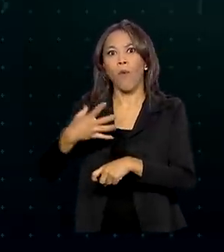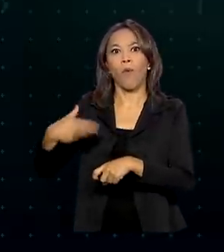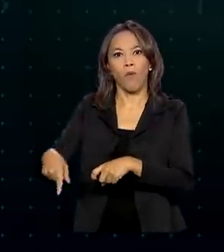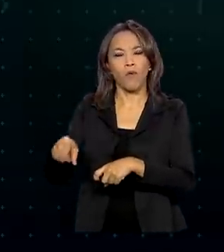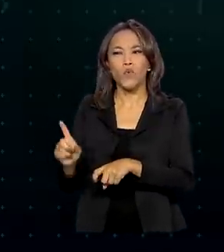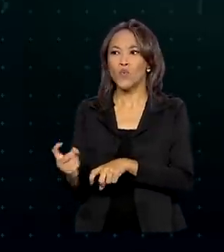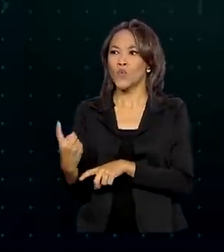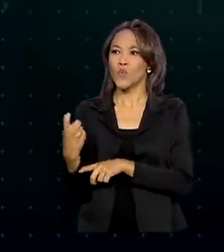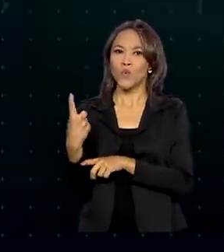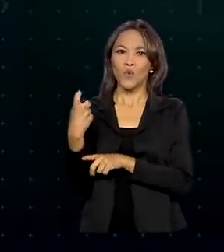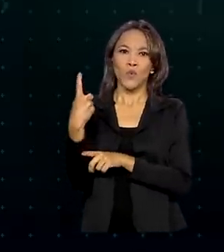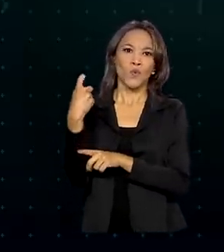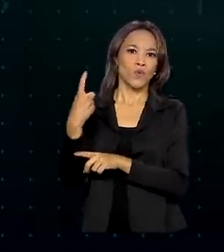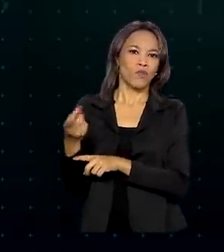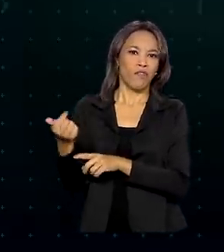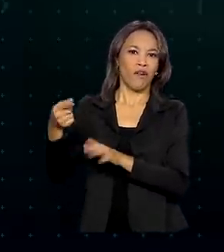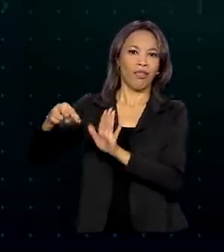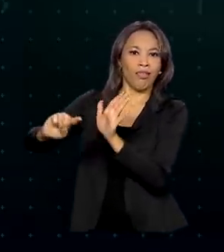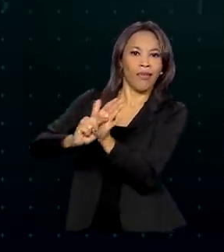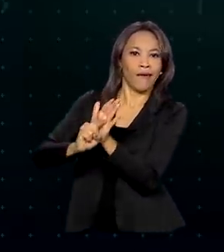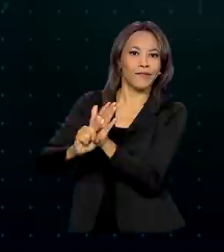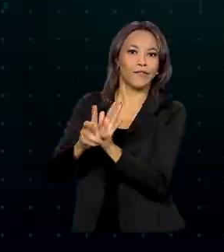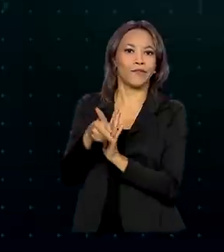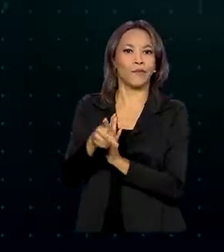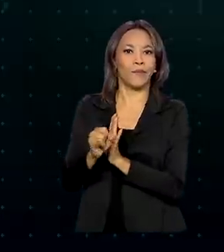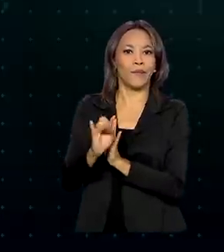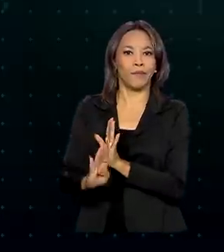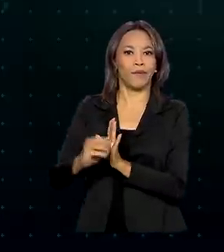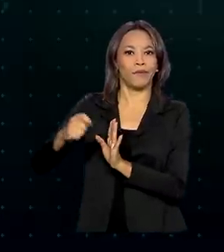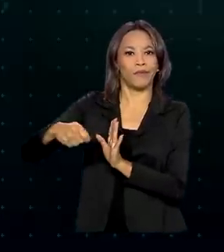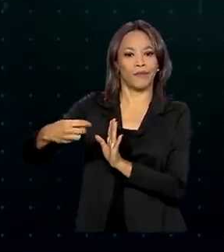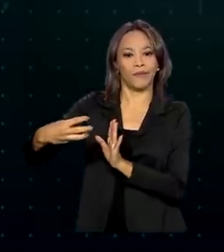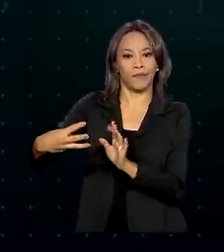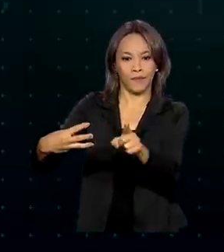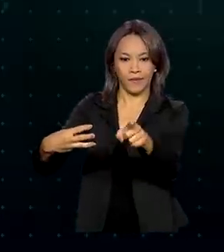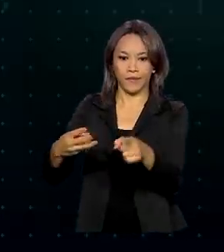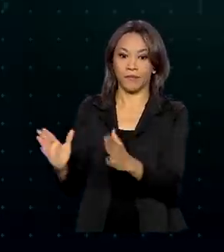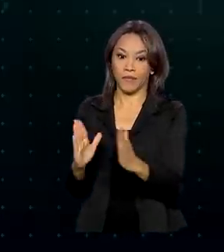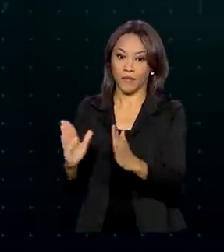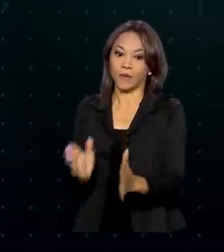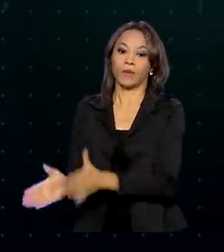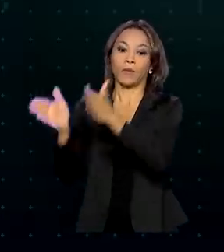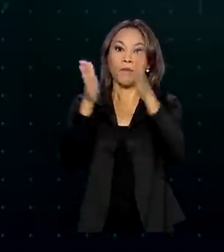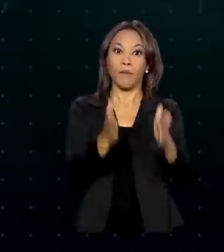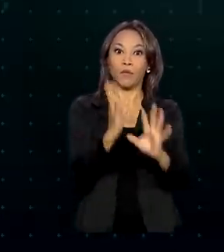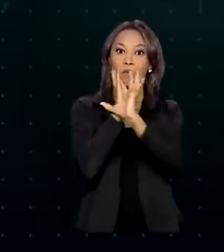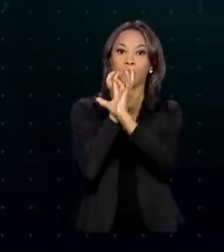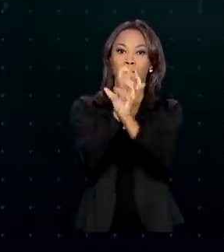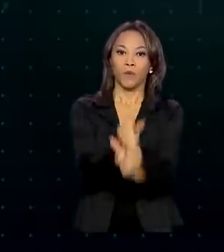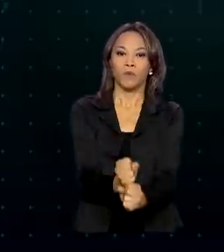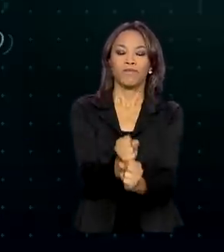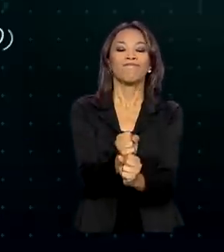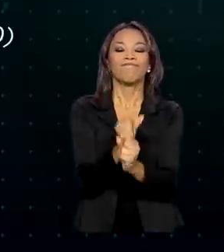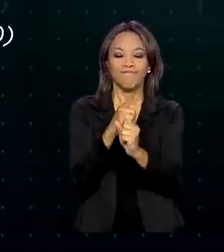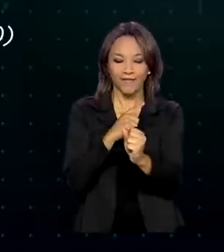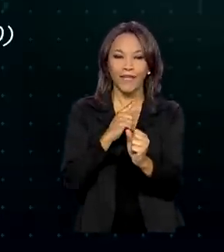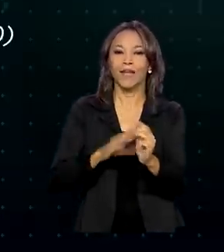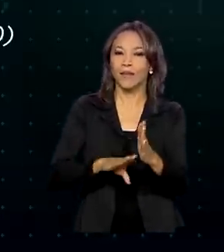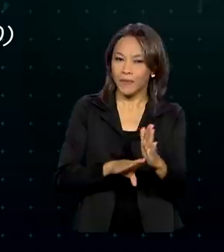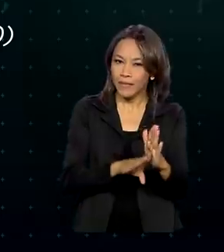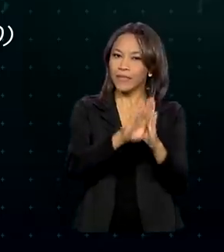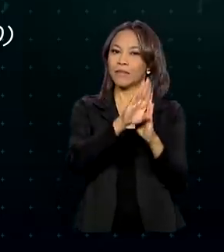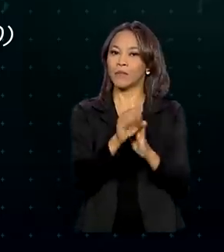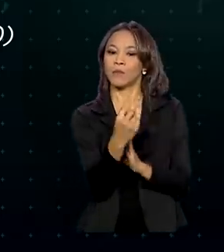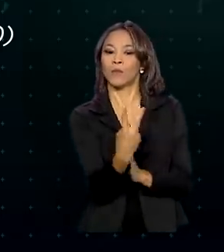único setor que teve um resultado negativo no PIB do terceiro trimestre. Mas, no acumulado do ano, o setor tem um crescimento